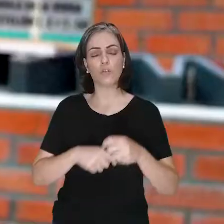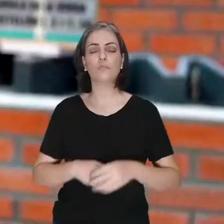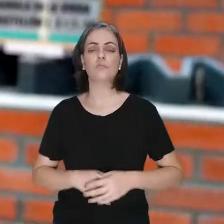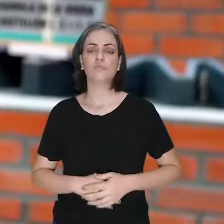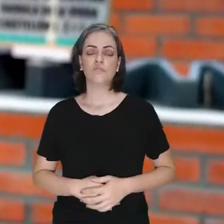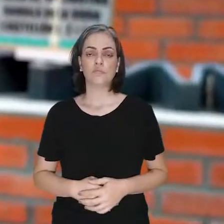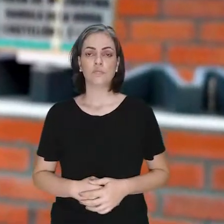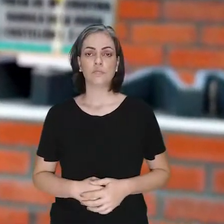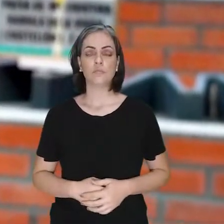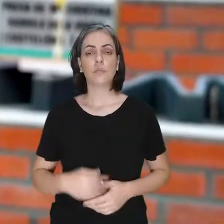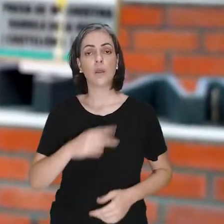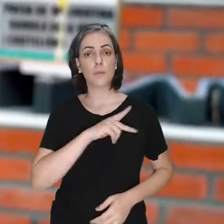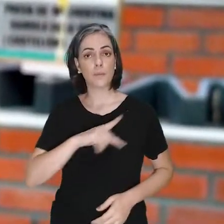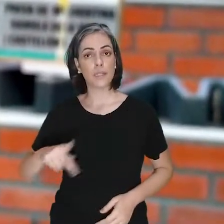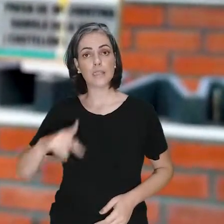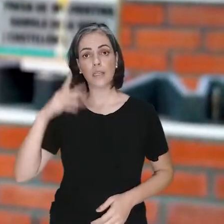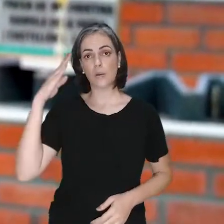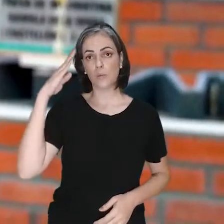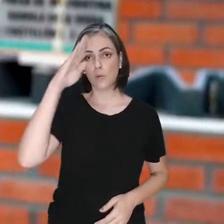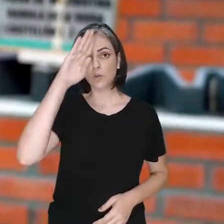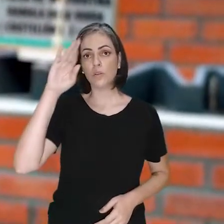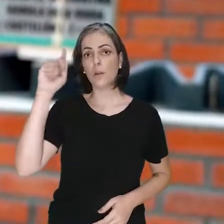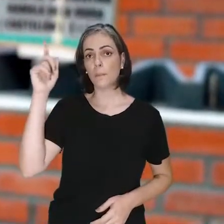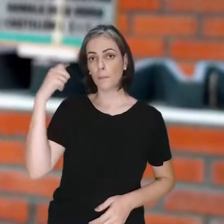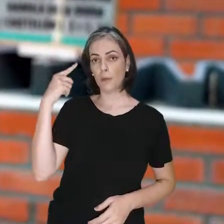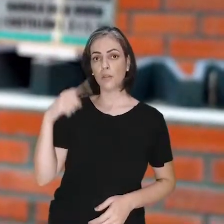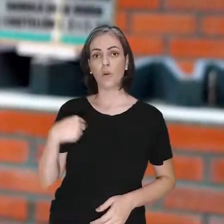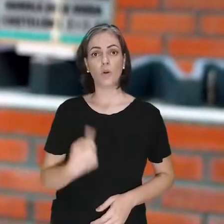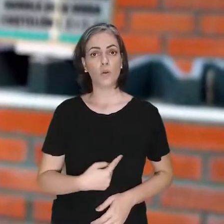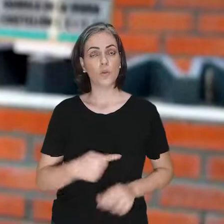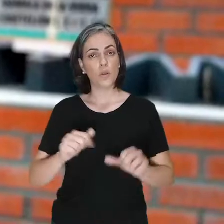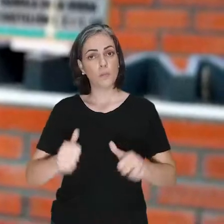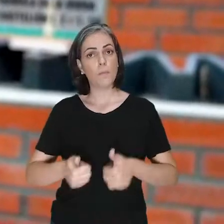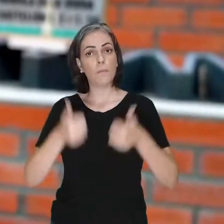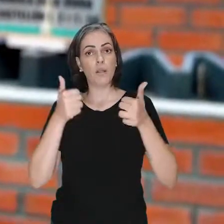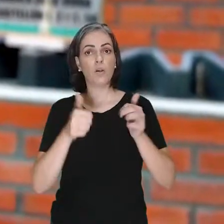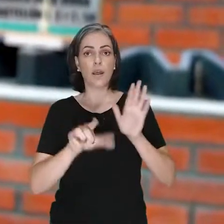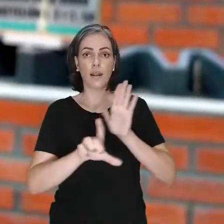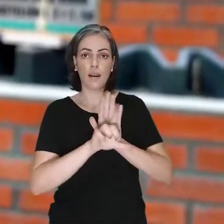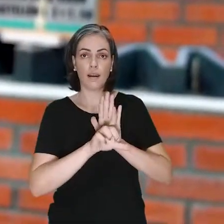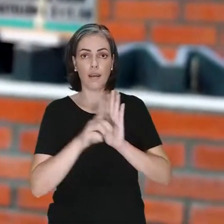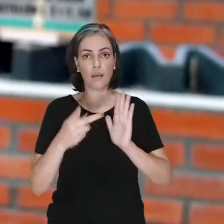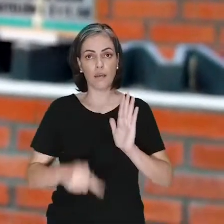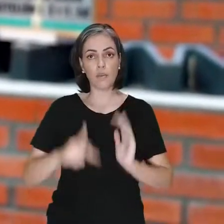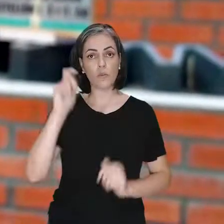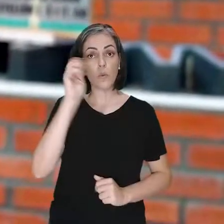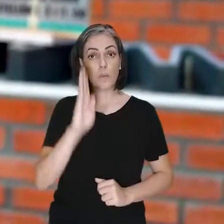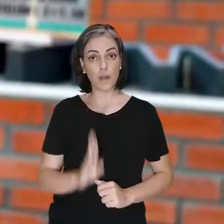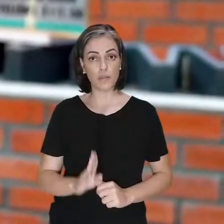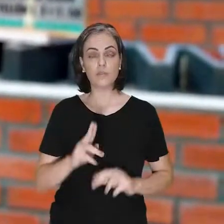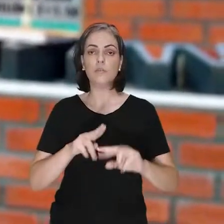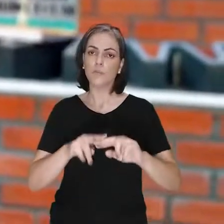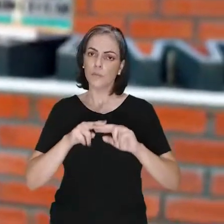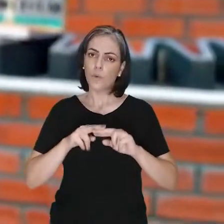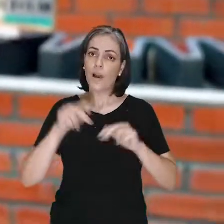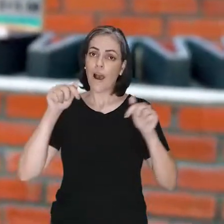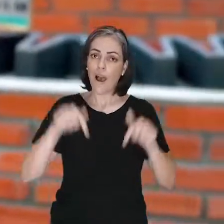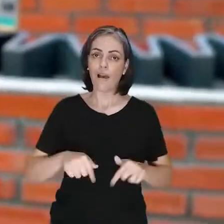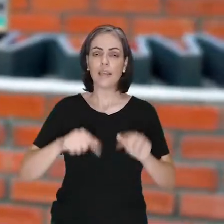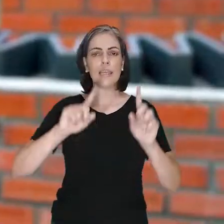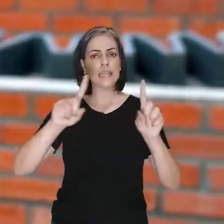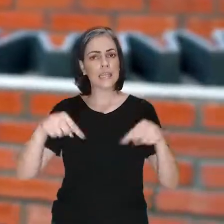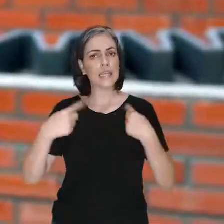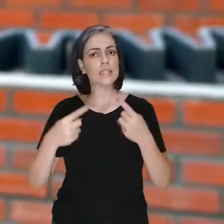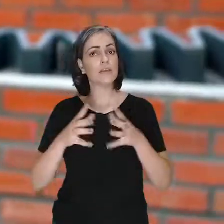O presidente Bolsonaro nos mandatou para que nós modernizássemos a nossa legislação em função dos grandes